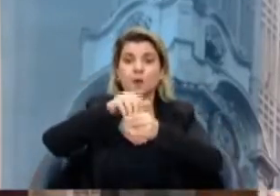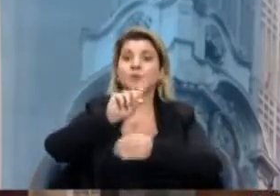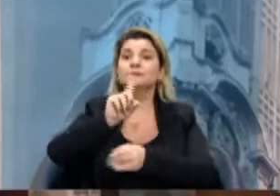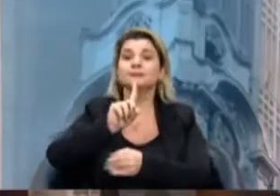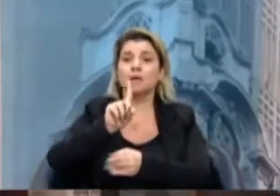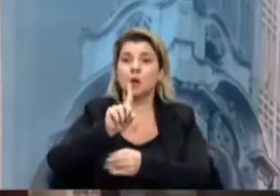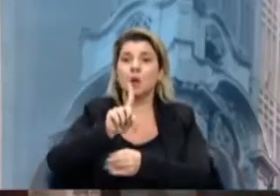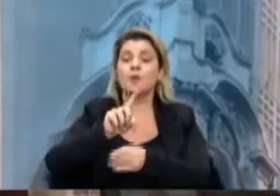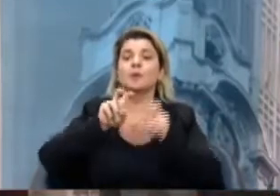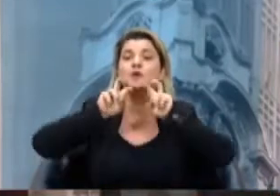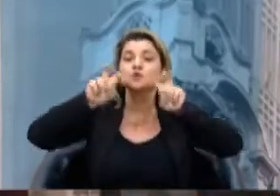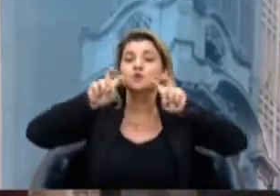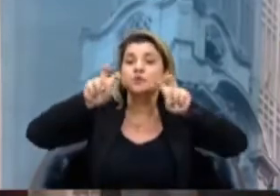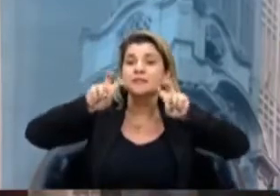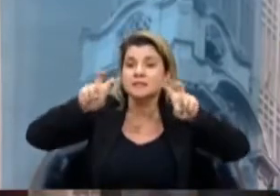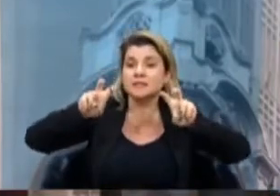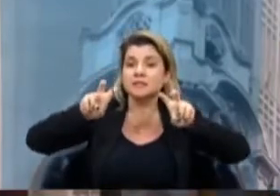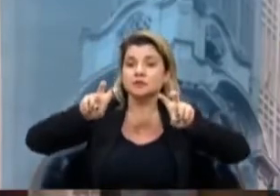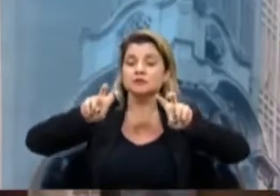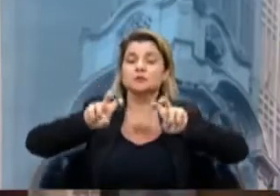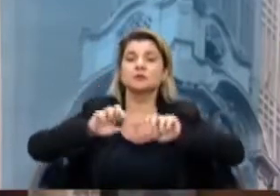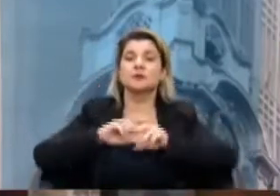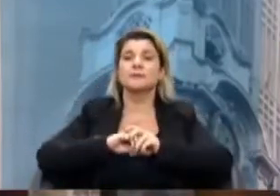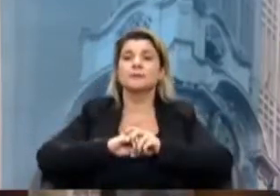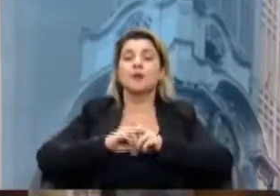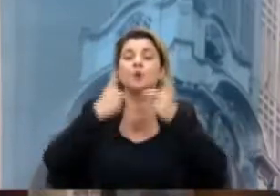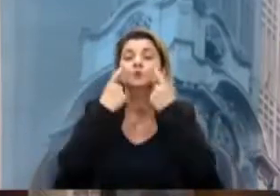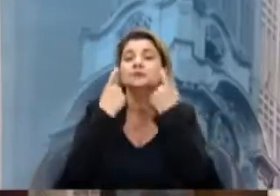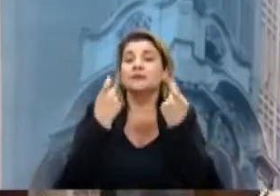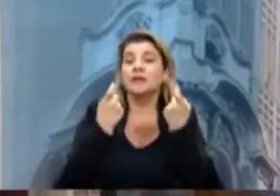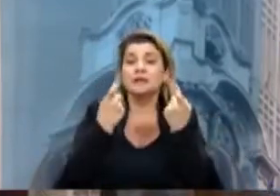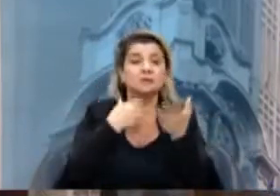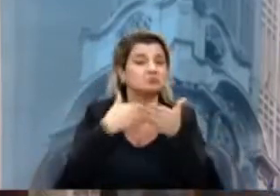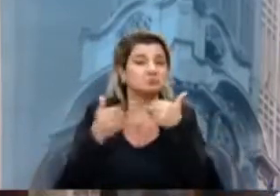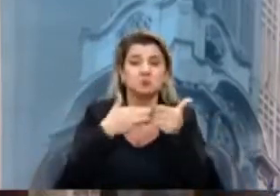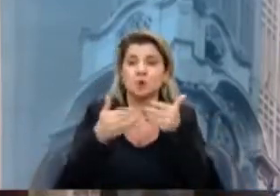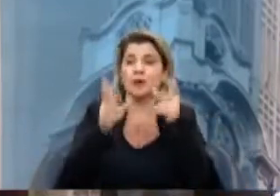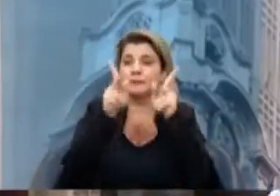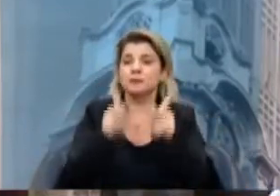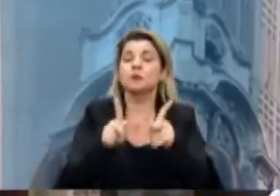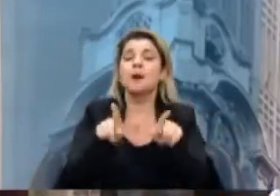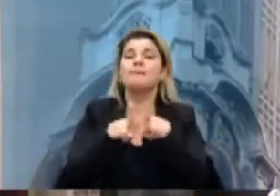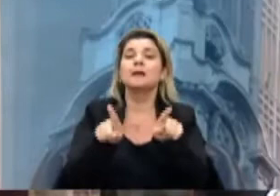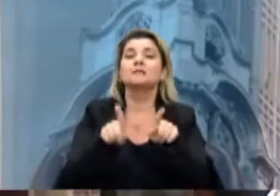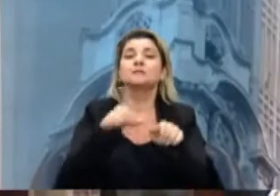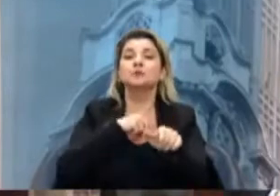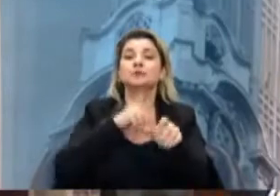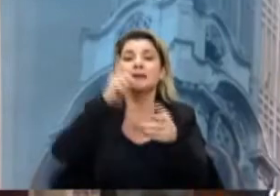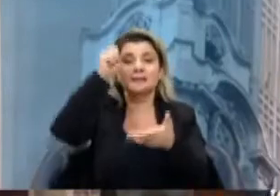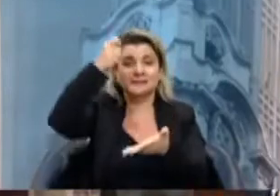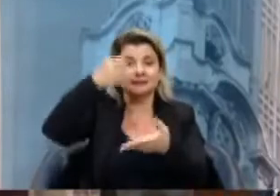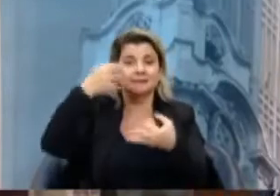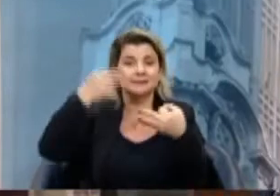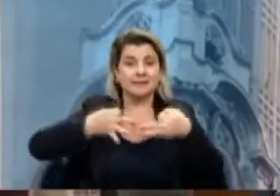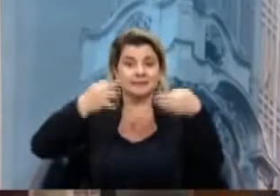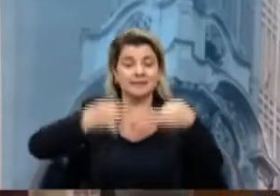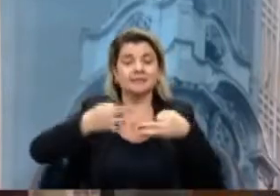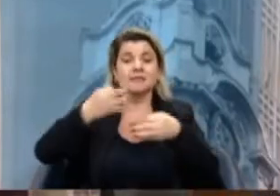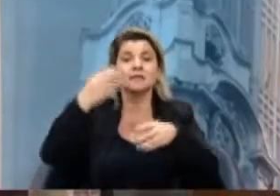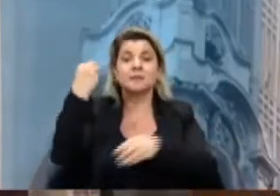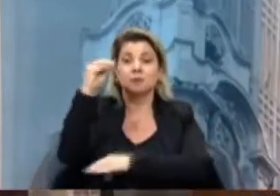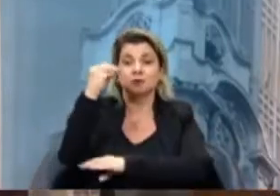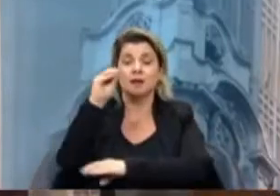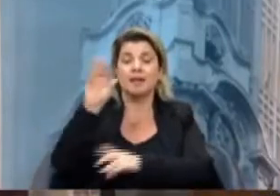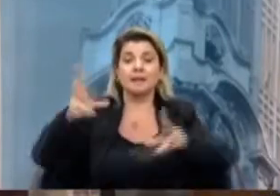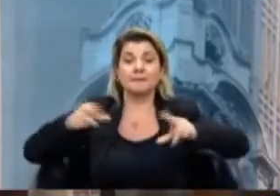por conta dos gritos de um e de outro, não por conta do interesse de quem quer que seja, mas por terem convicção de que Porto Alegre merece o melhor